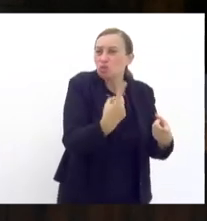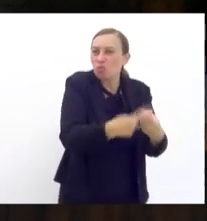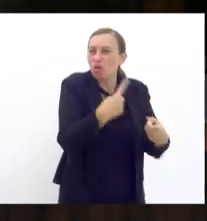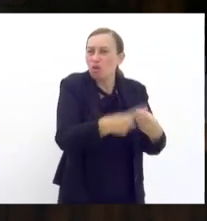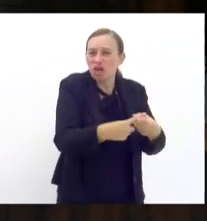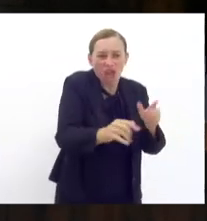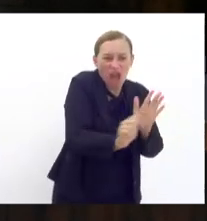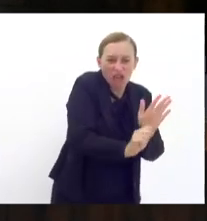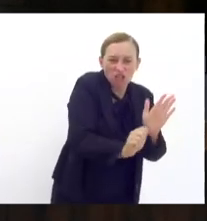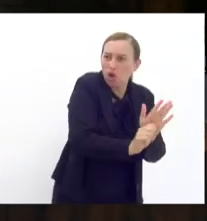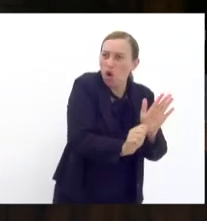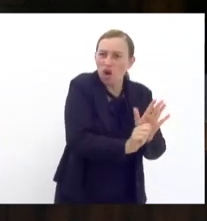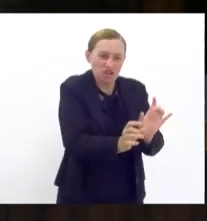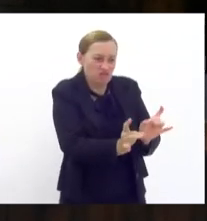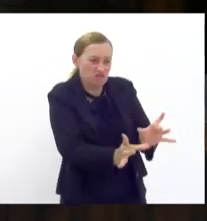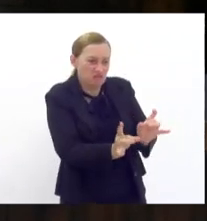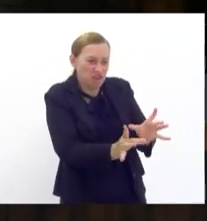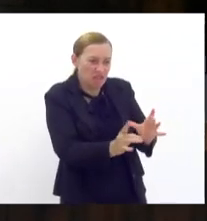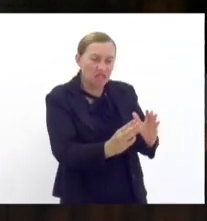barricada chegou na sua porta